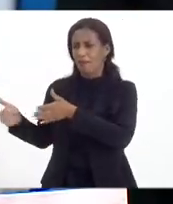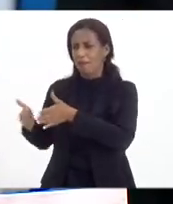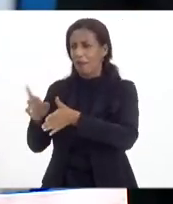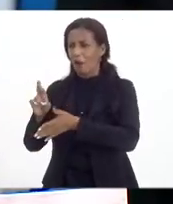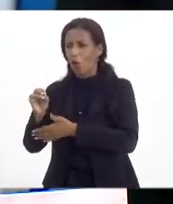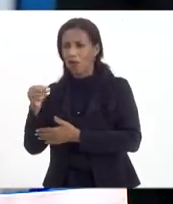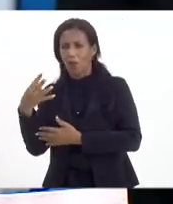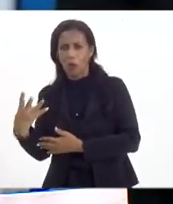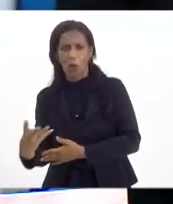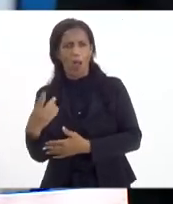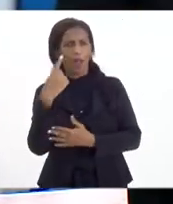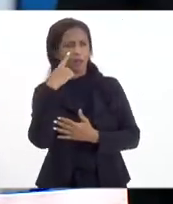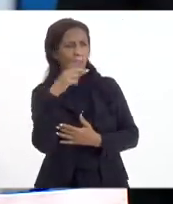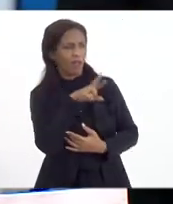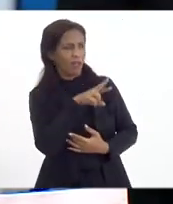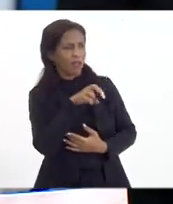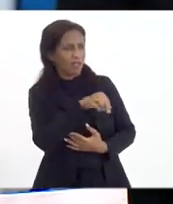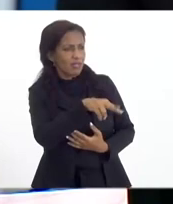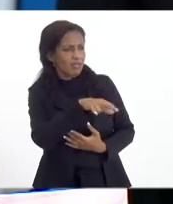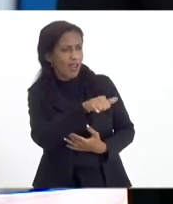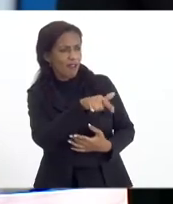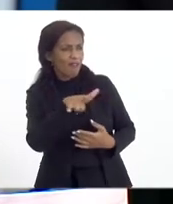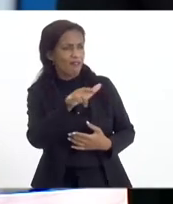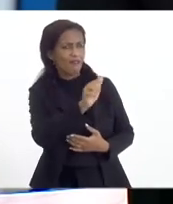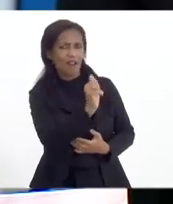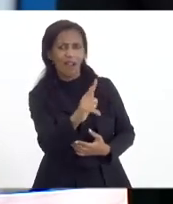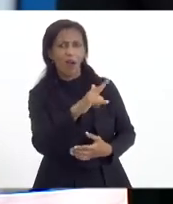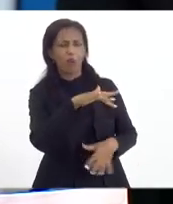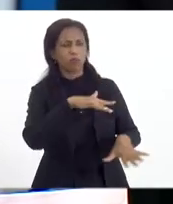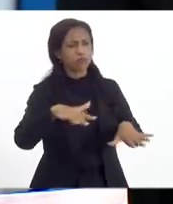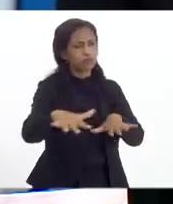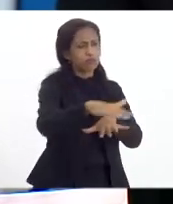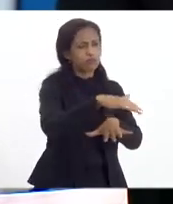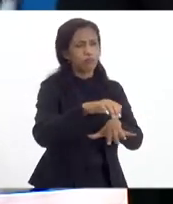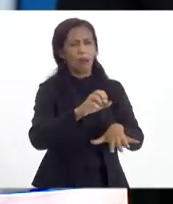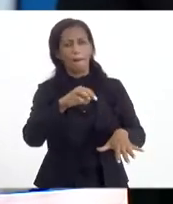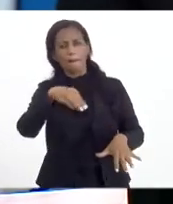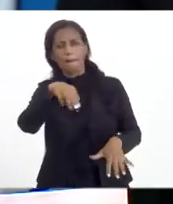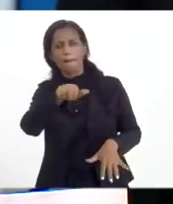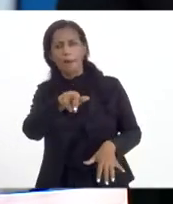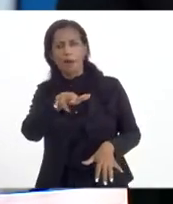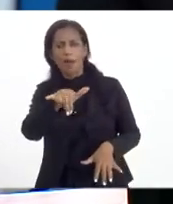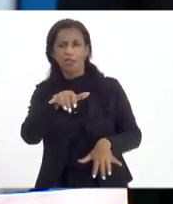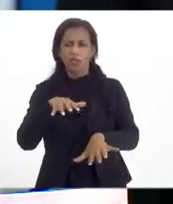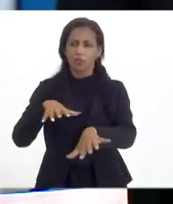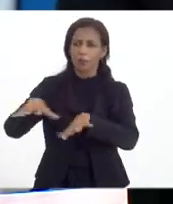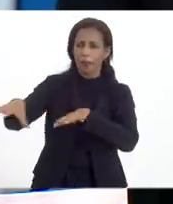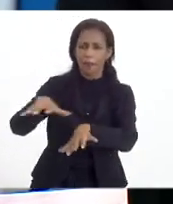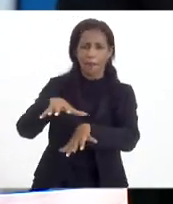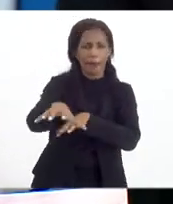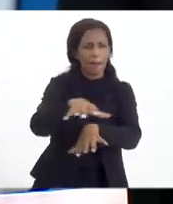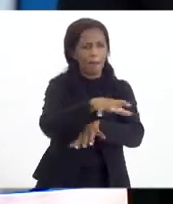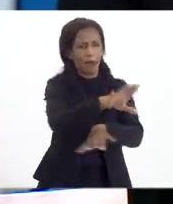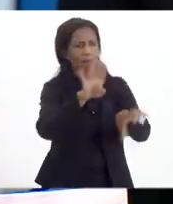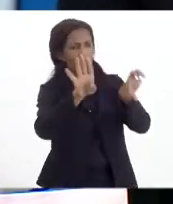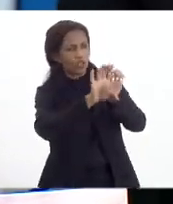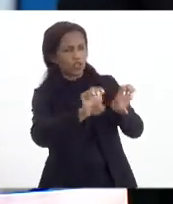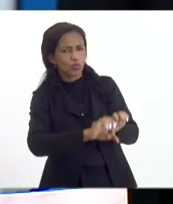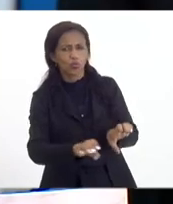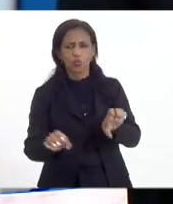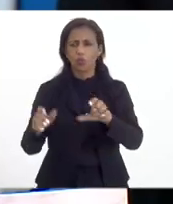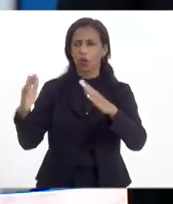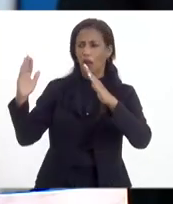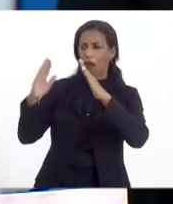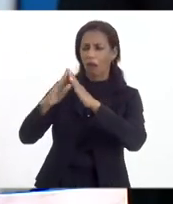ampliar a parte naval aqui nessa região, Mangaratiba, investimento em todos os três municípios, investimento em infraestrutura, melhoria de